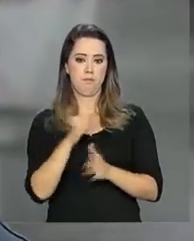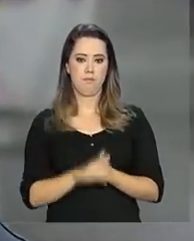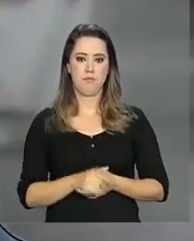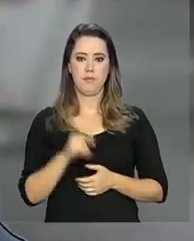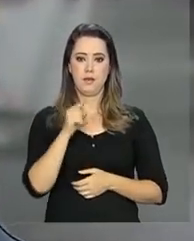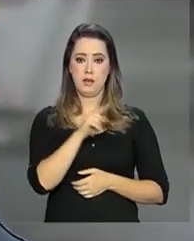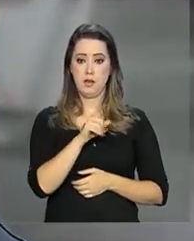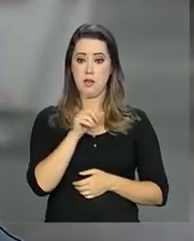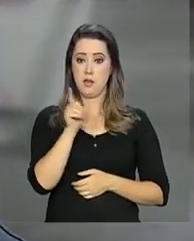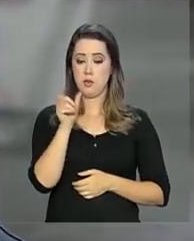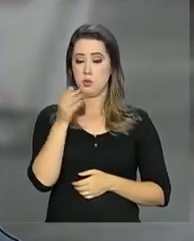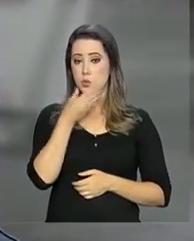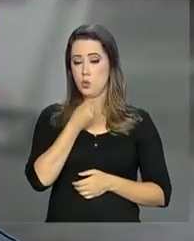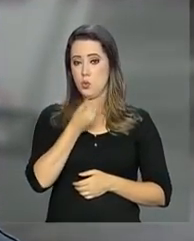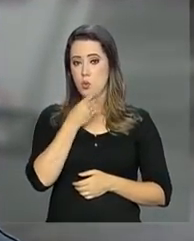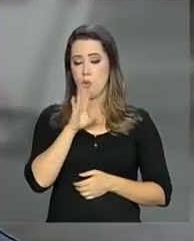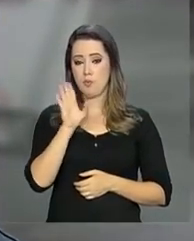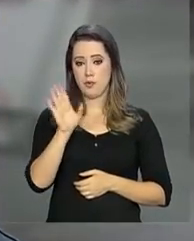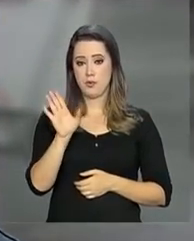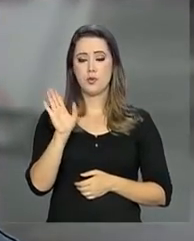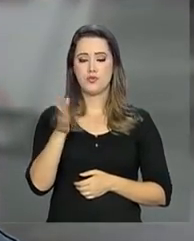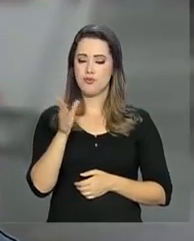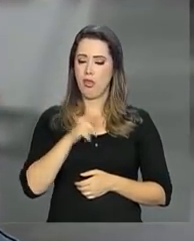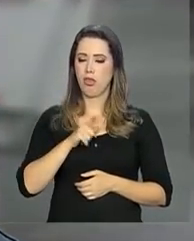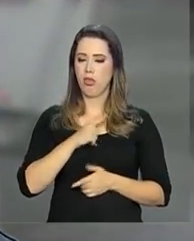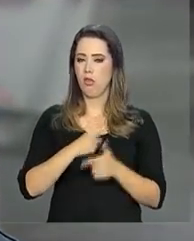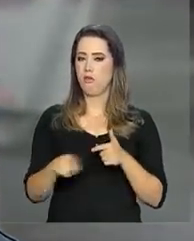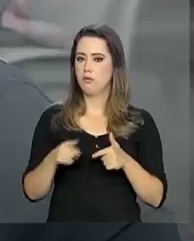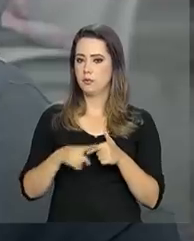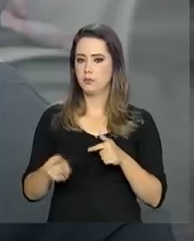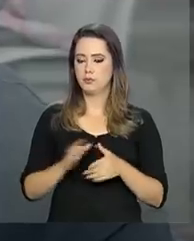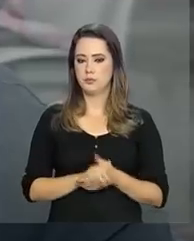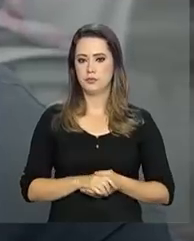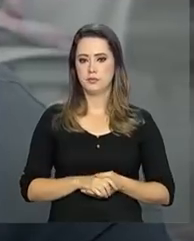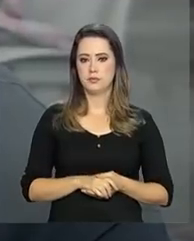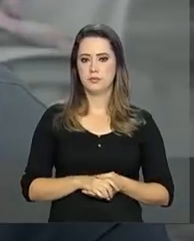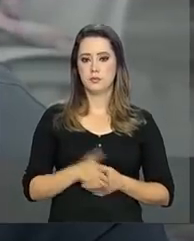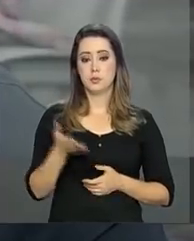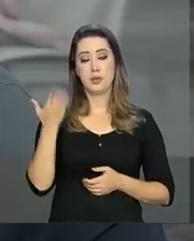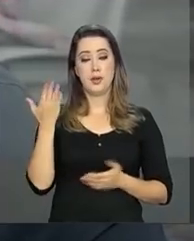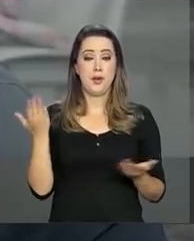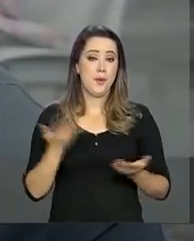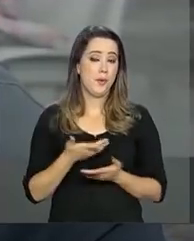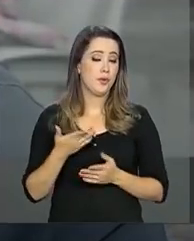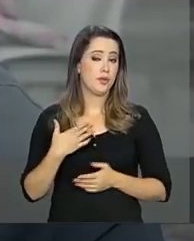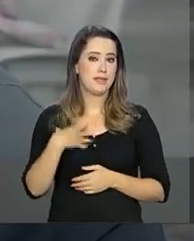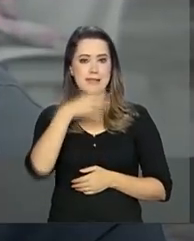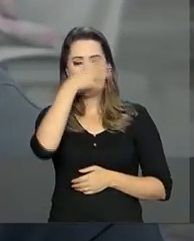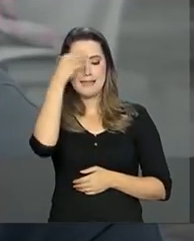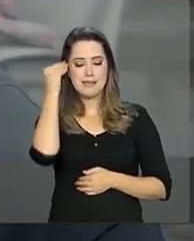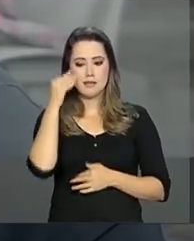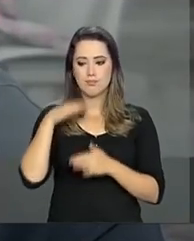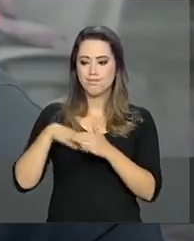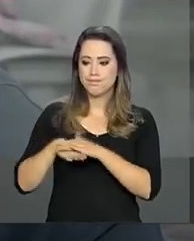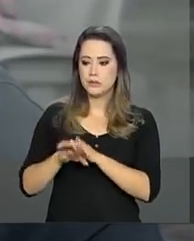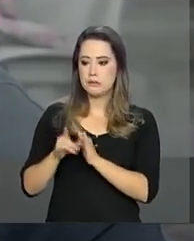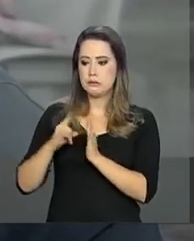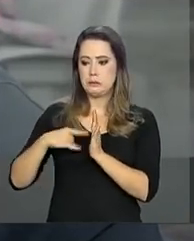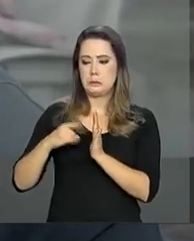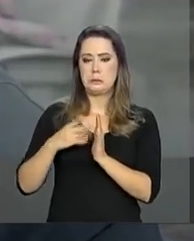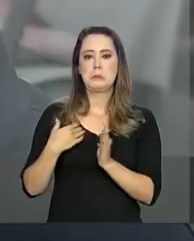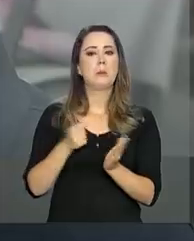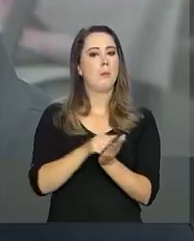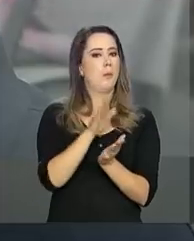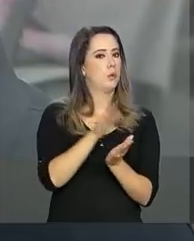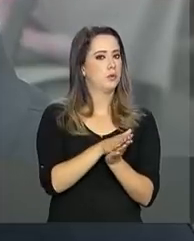Andrés, que mora em Marabá, no Pará, passou por esse problema. Recentemente agora correu comigo, esqueci a habilitação e fui